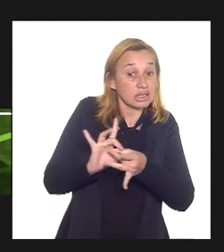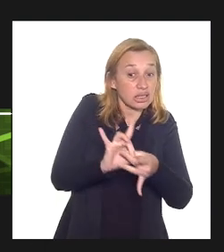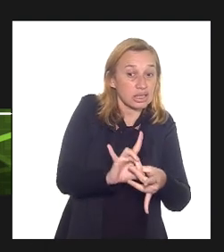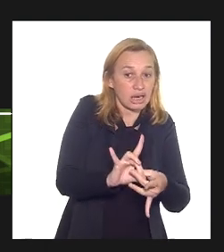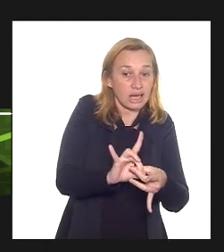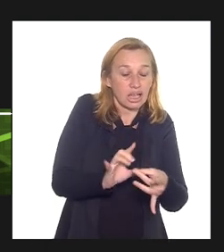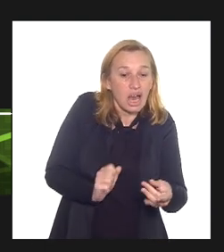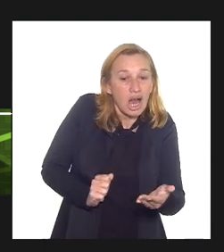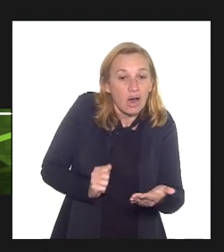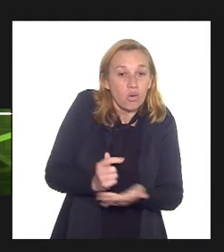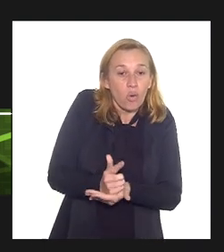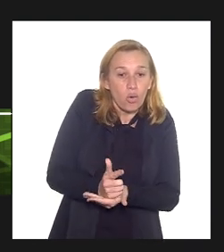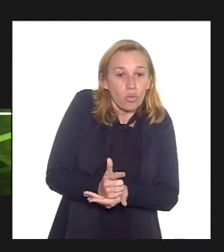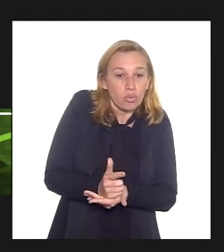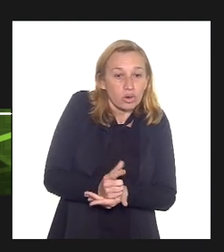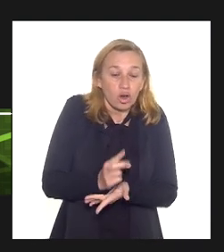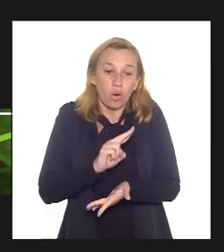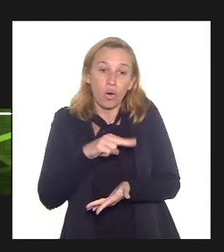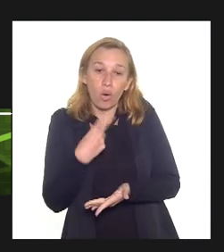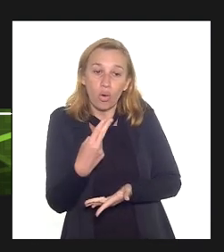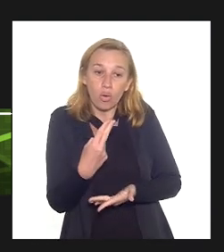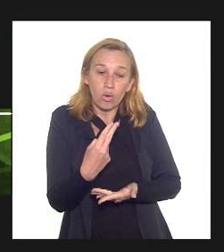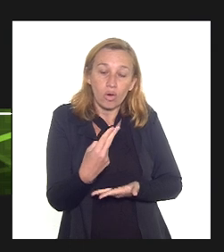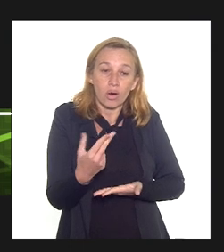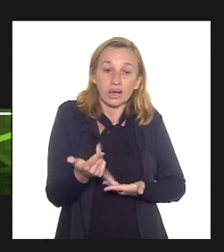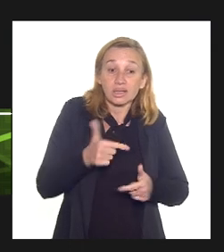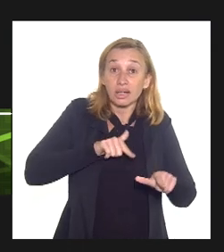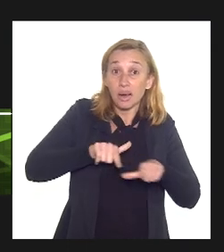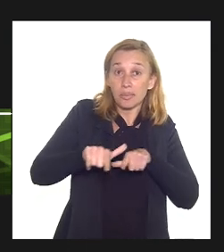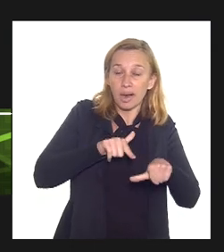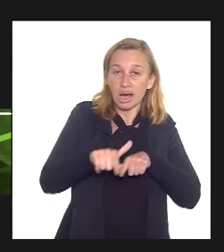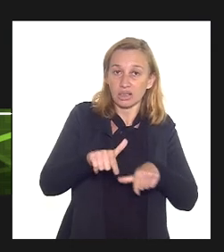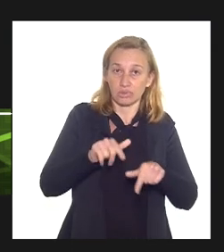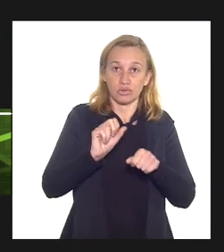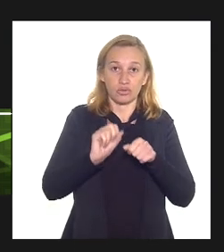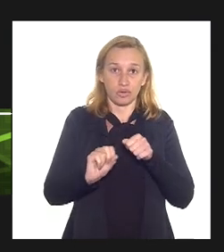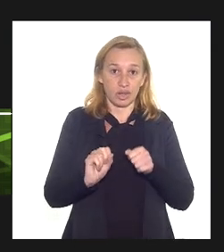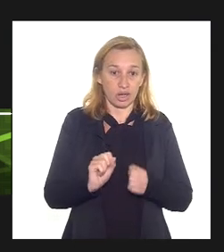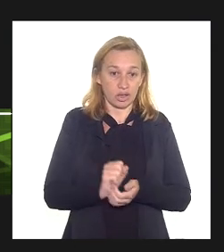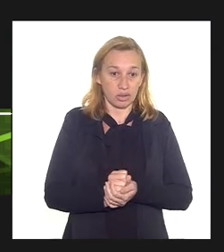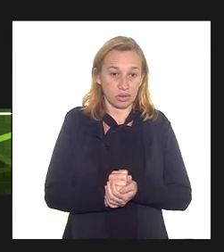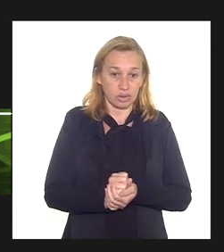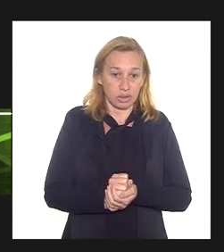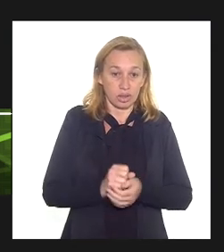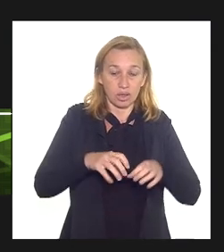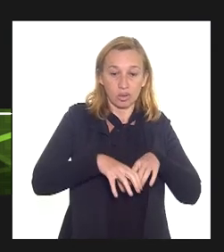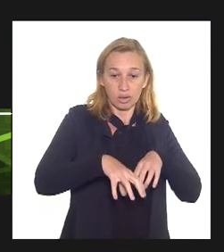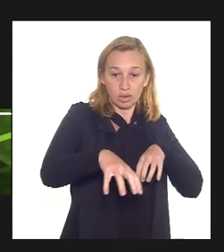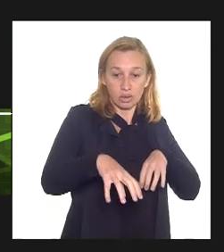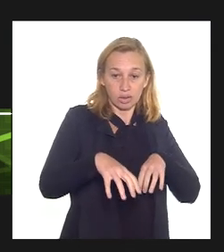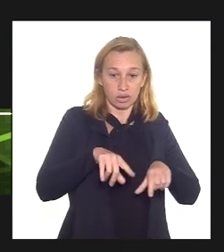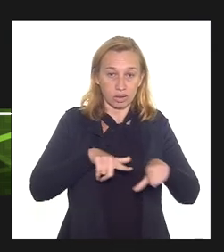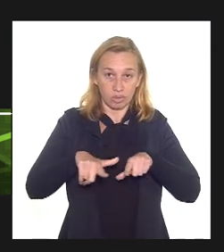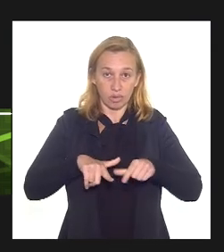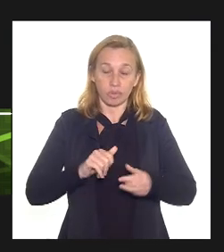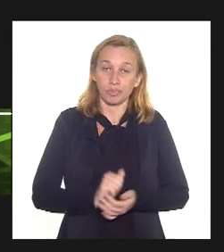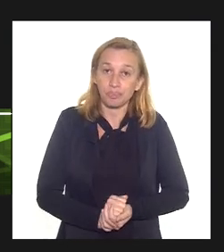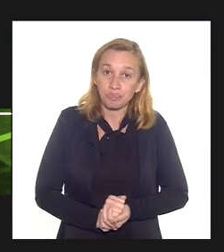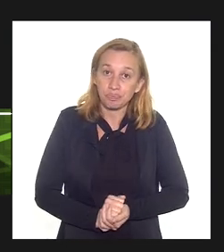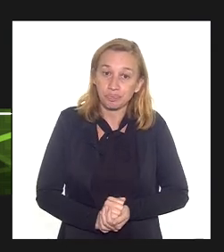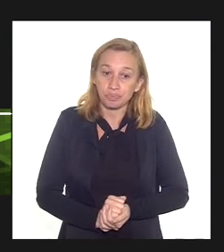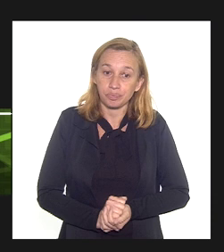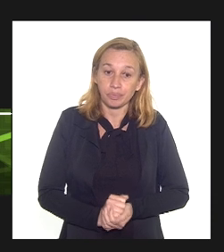compras ou a serviços tomados em anos muito remotos. Então esse é